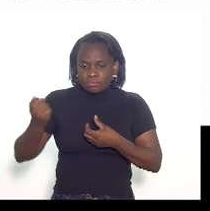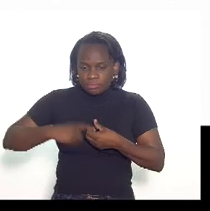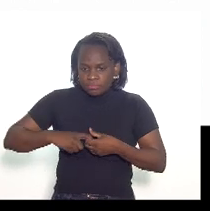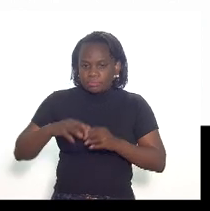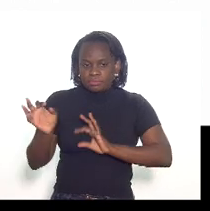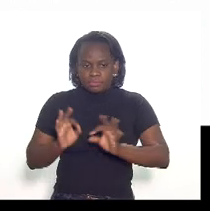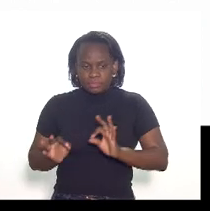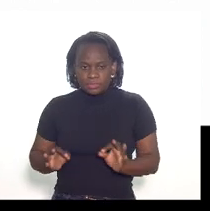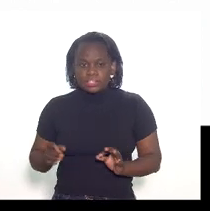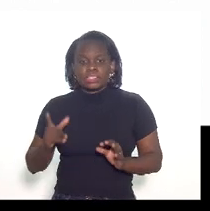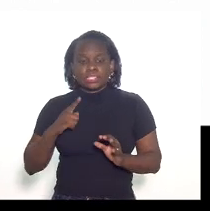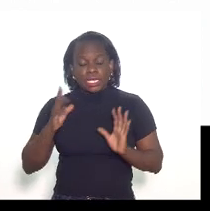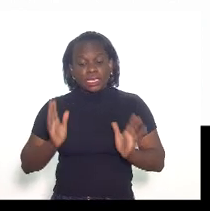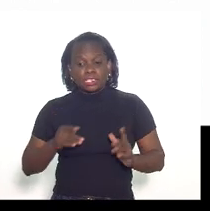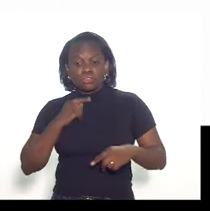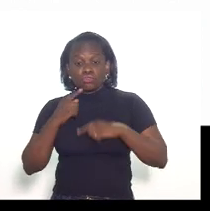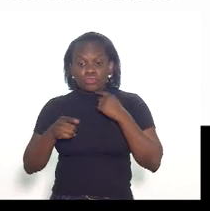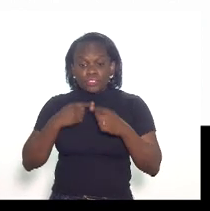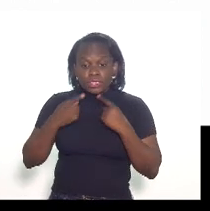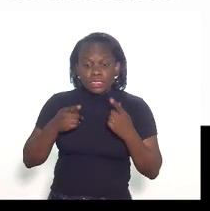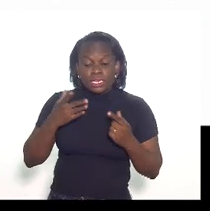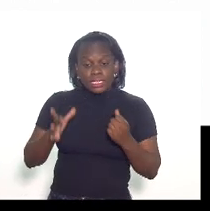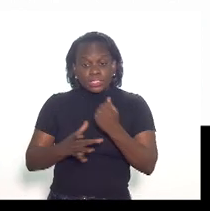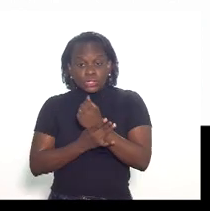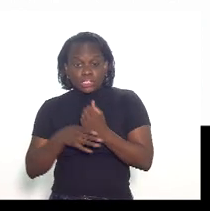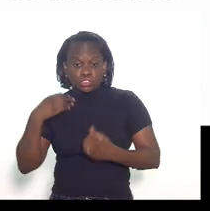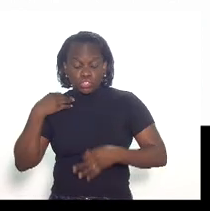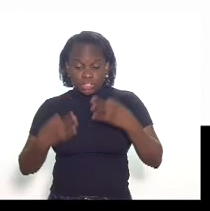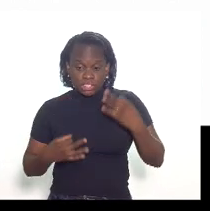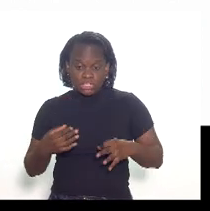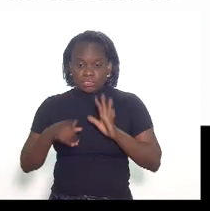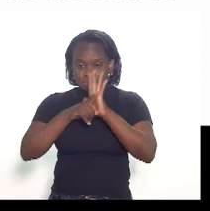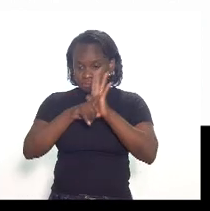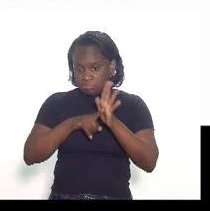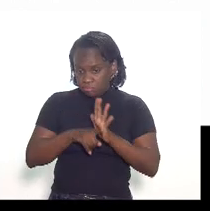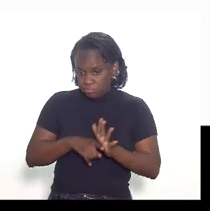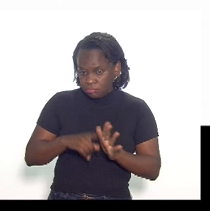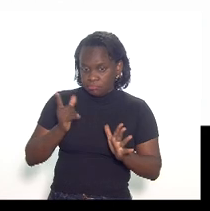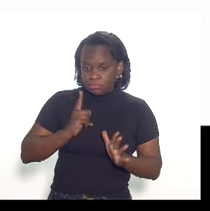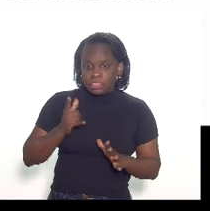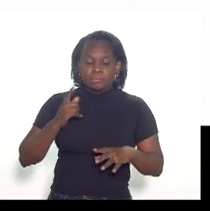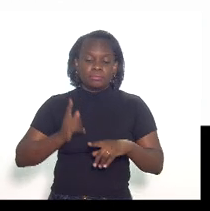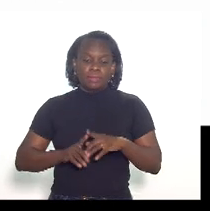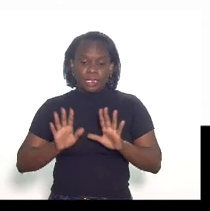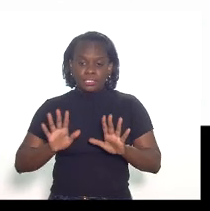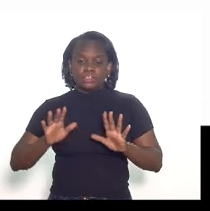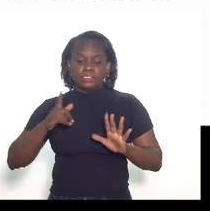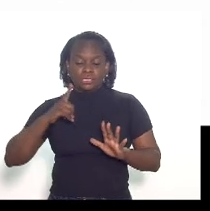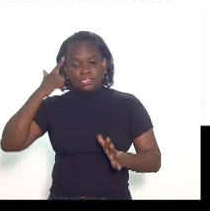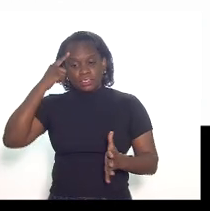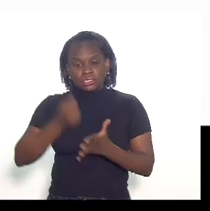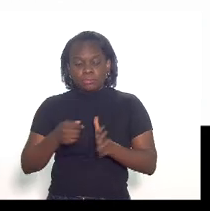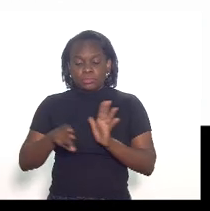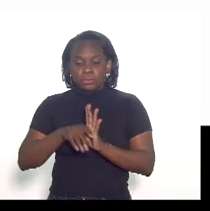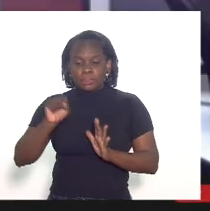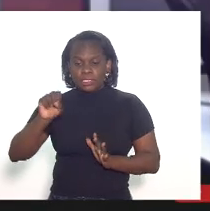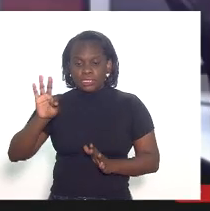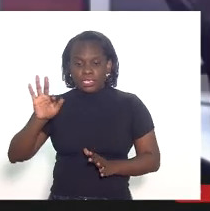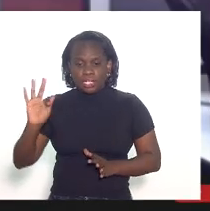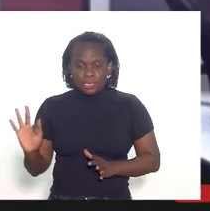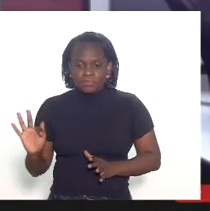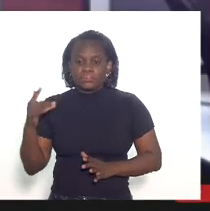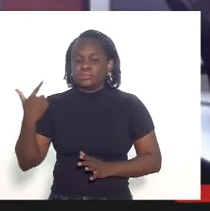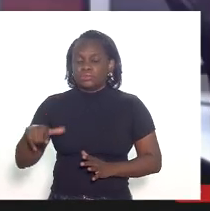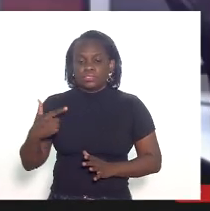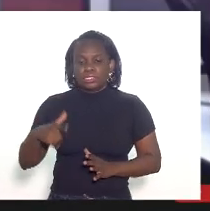dúvida sobre a questão da segurança jurídica dessa fiscalização embora uma decisão do STF ainda a gente